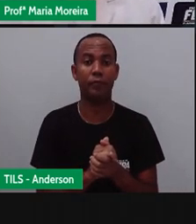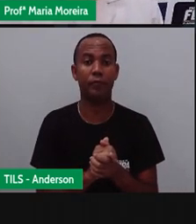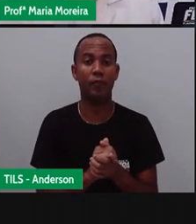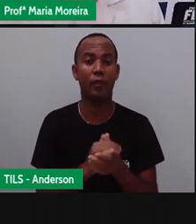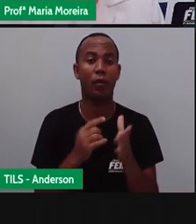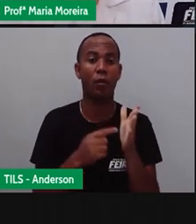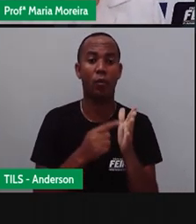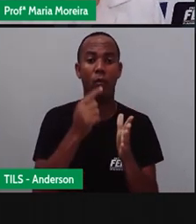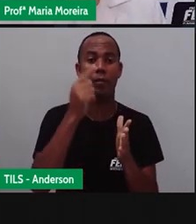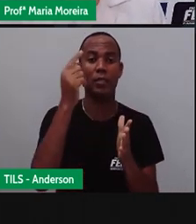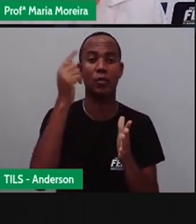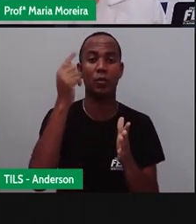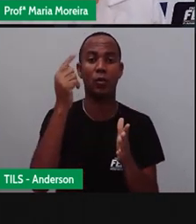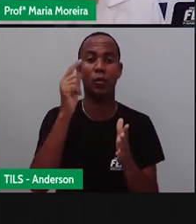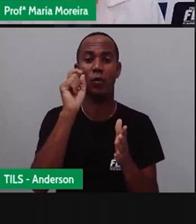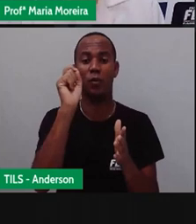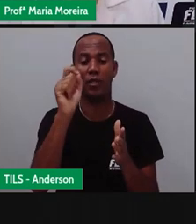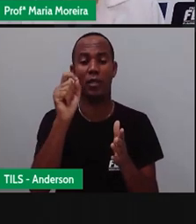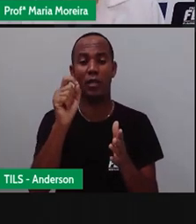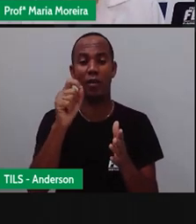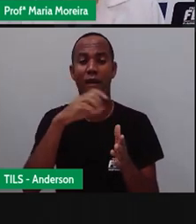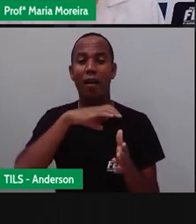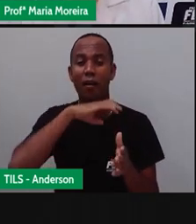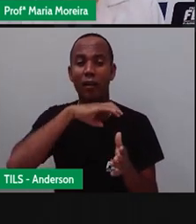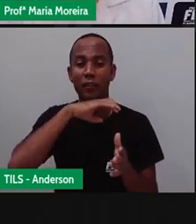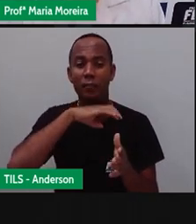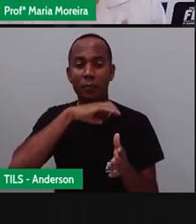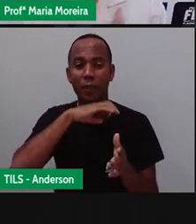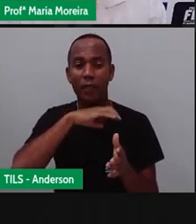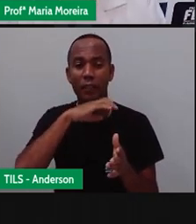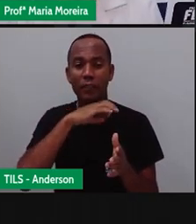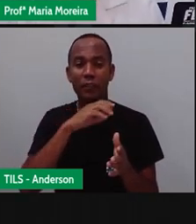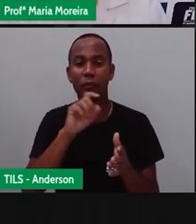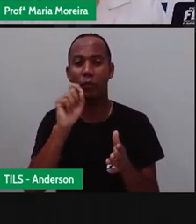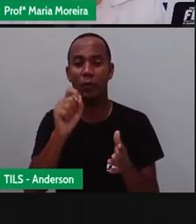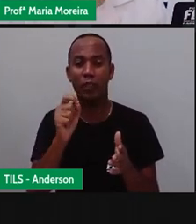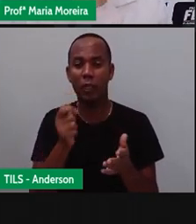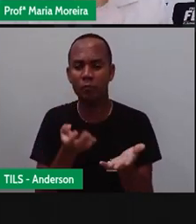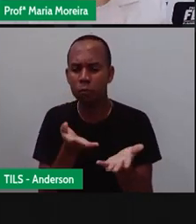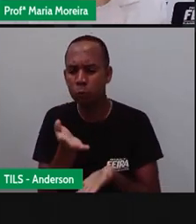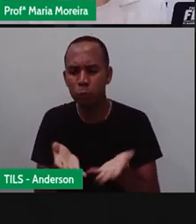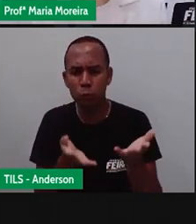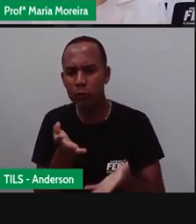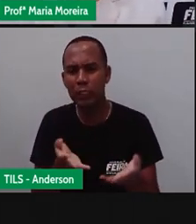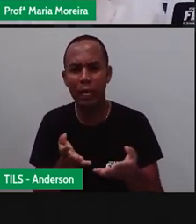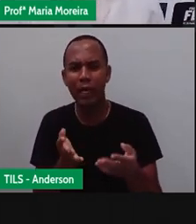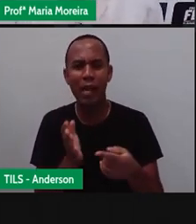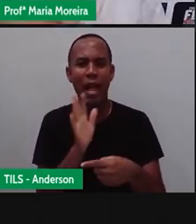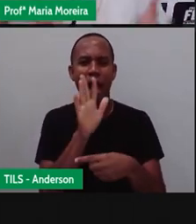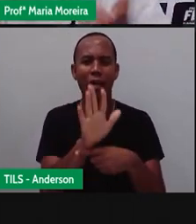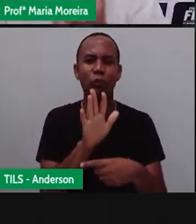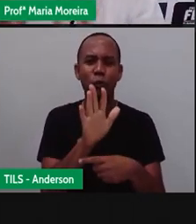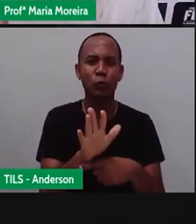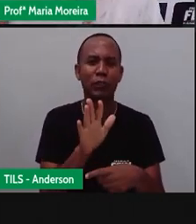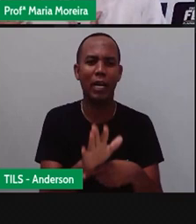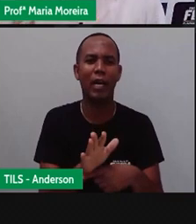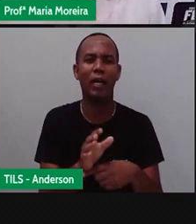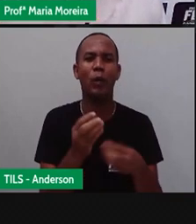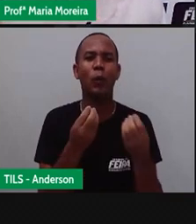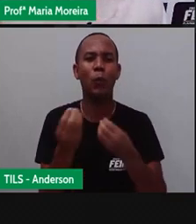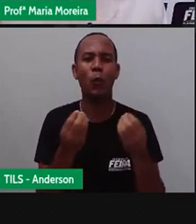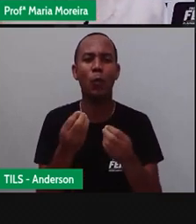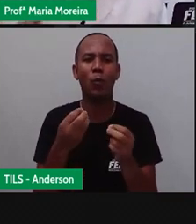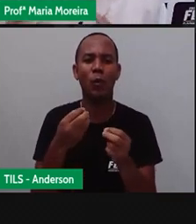Surgia, então, a domesticação dos animais de tração, que são o quê? Esses animais que puxam